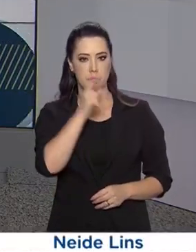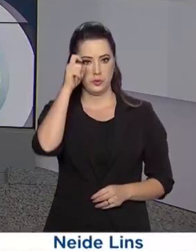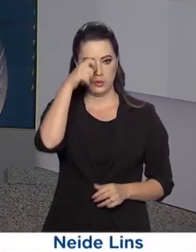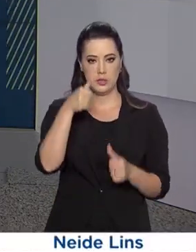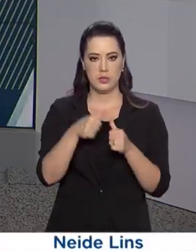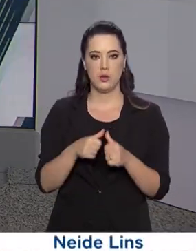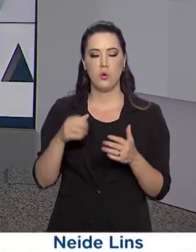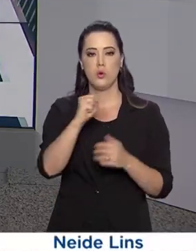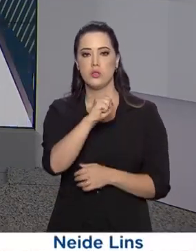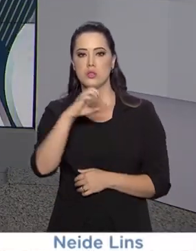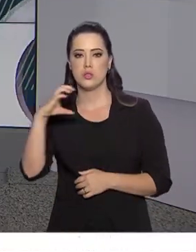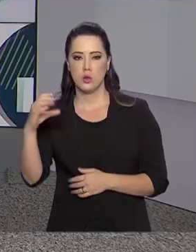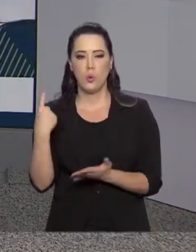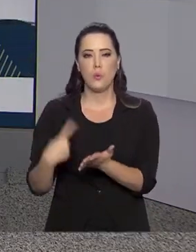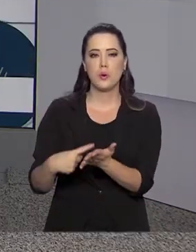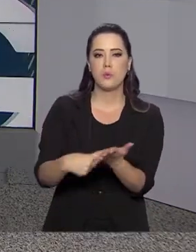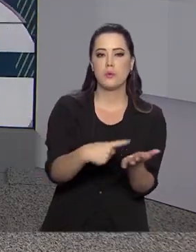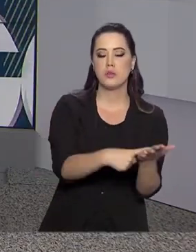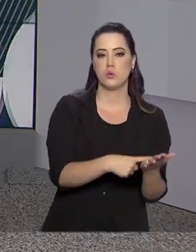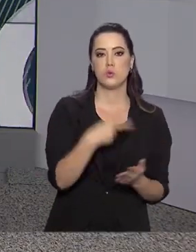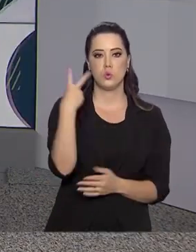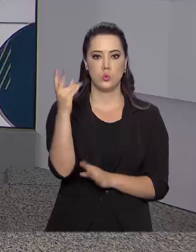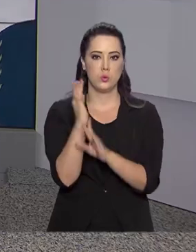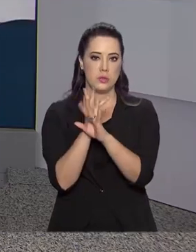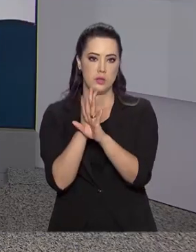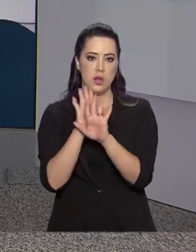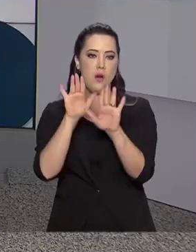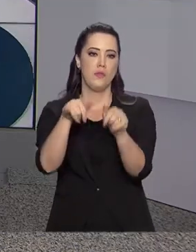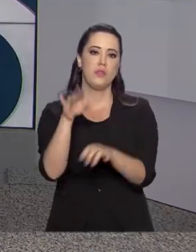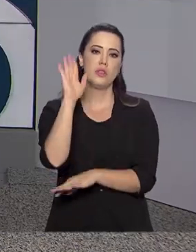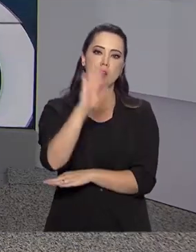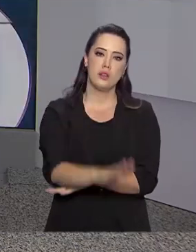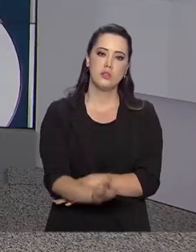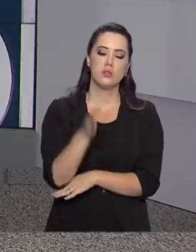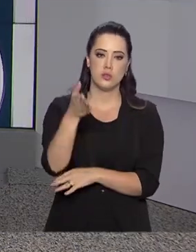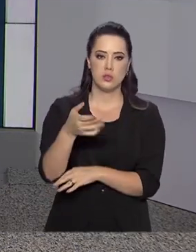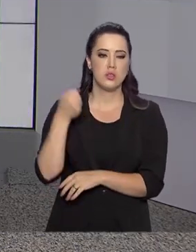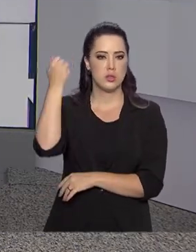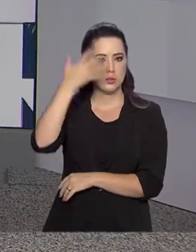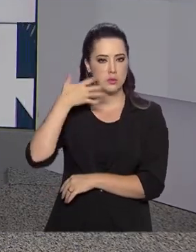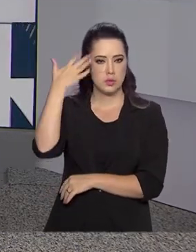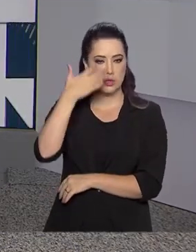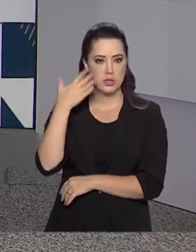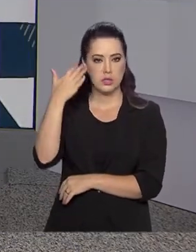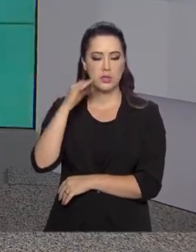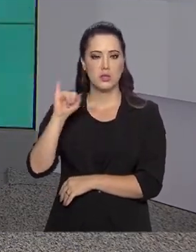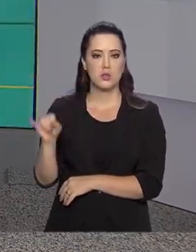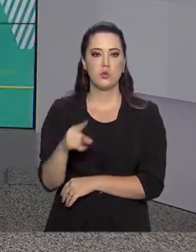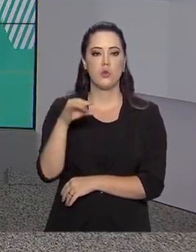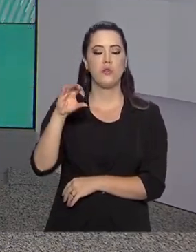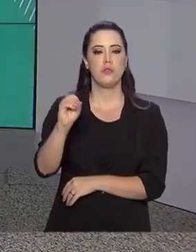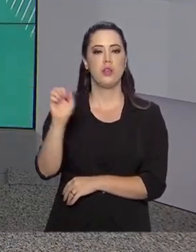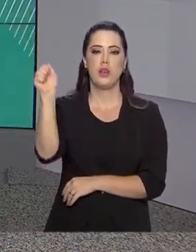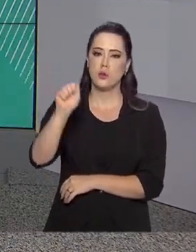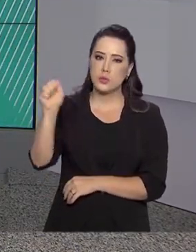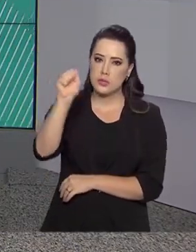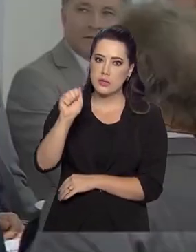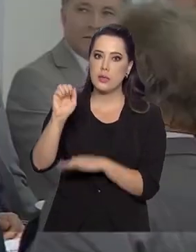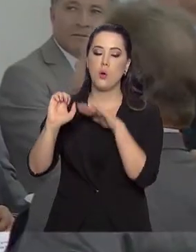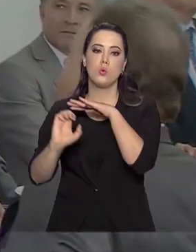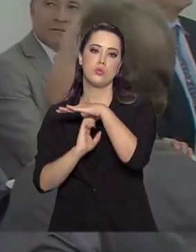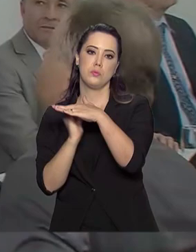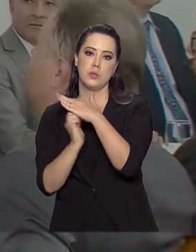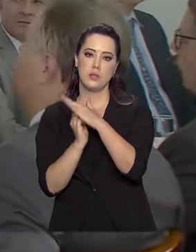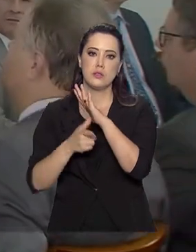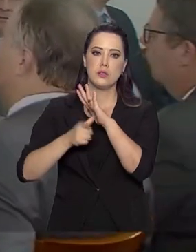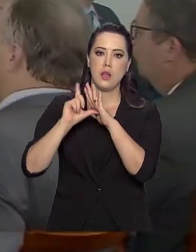em Santa Catarina, onde cumpre a agenda em duas cidades. No fim da tarde, ele faz palestra em Joinville, na Associação Empresarial. Mais